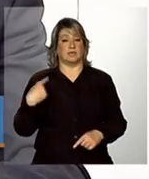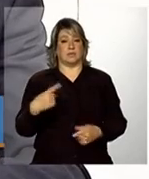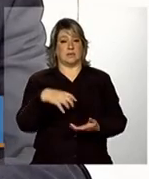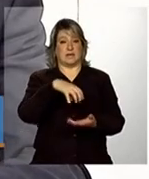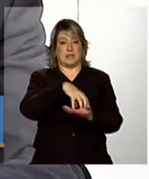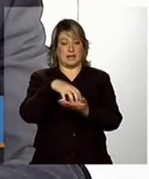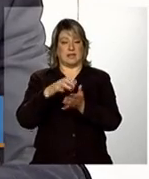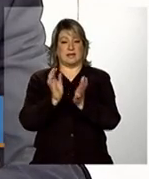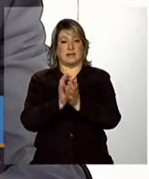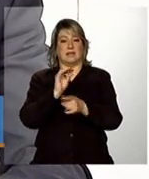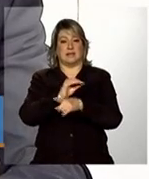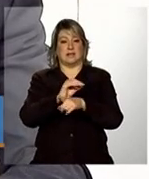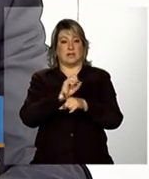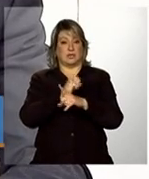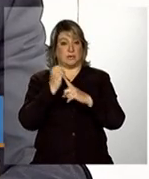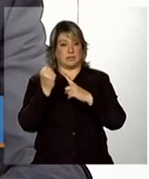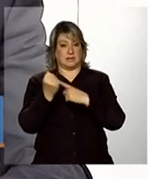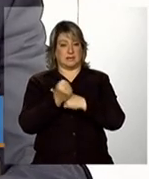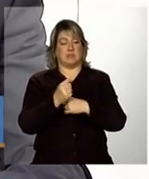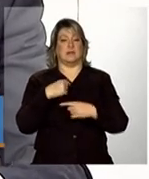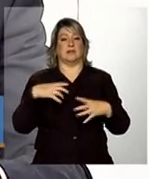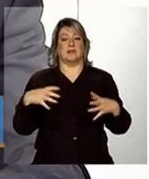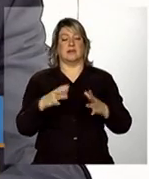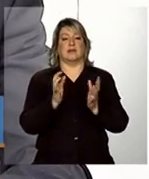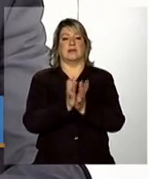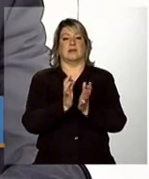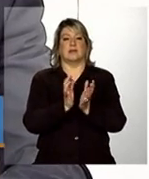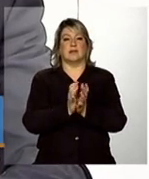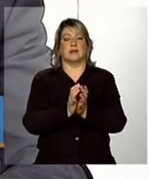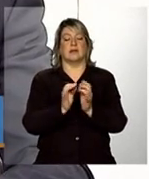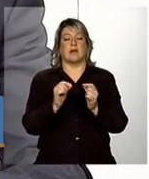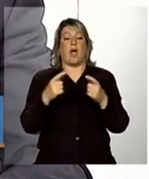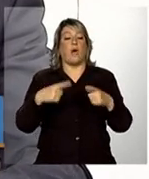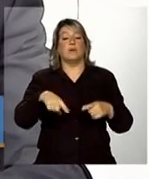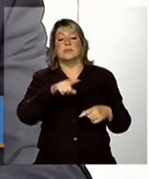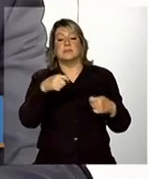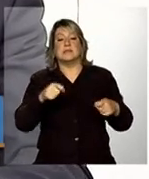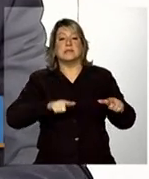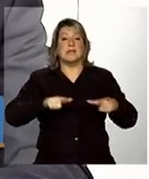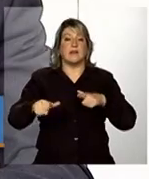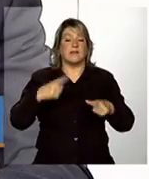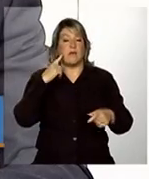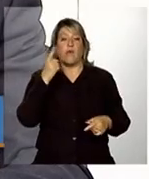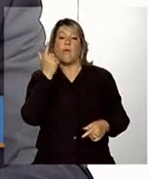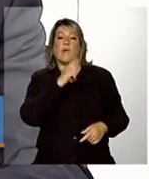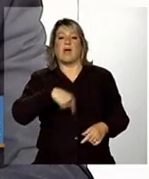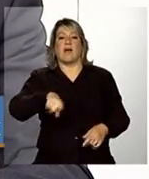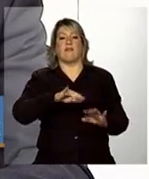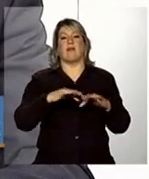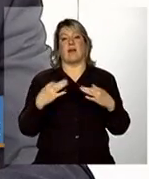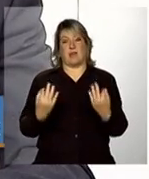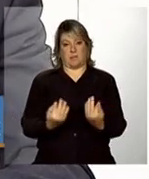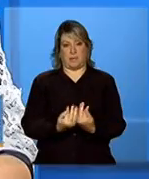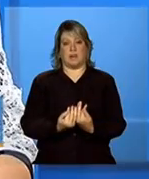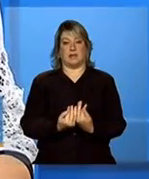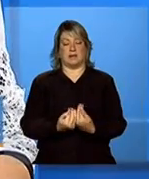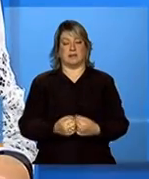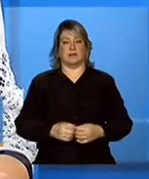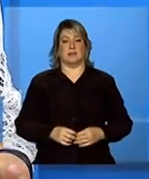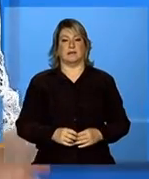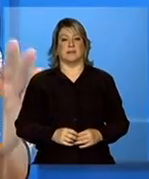social tenham um mapa muito bem estruturado de onde elas têm que atuar para tentar resgatar essas famílias. Certo. Valéria,